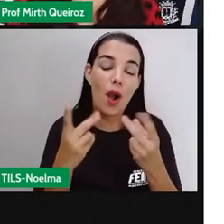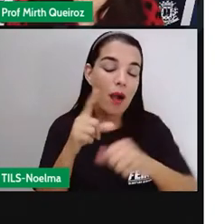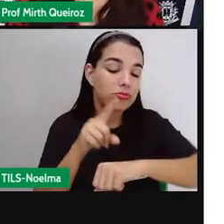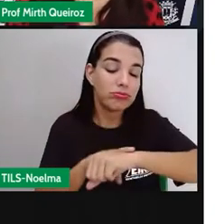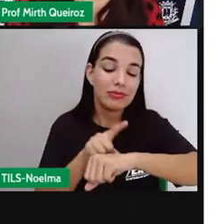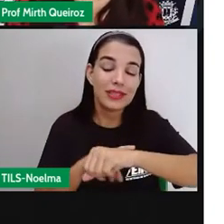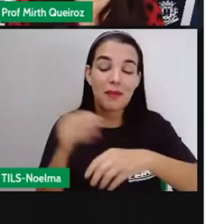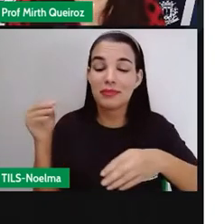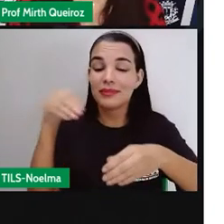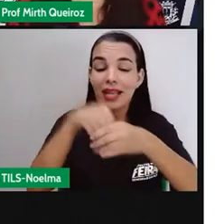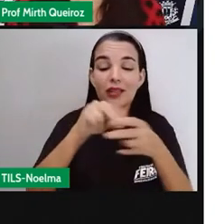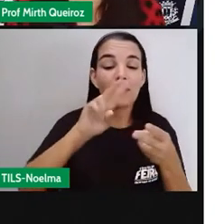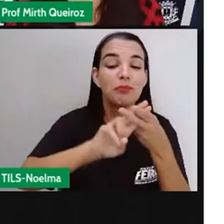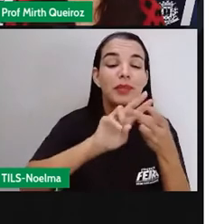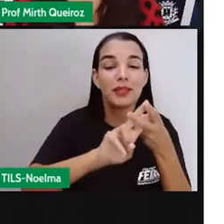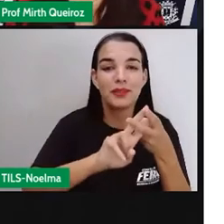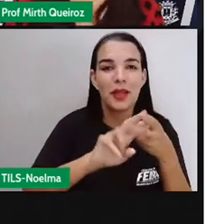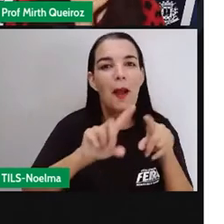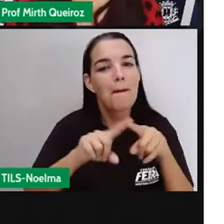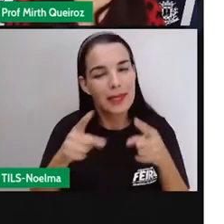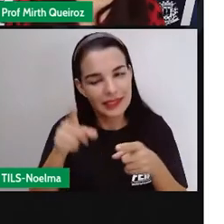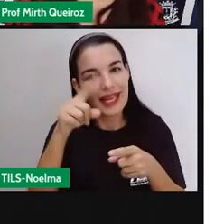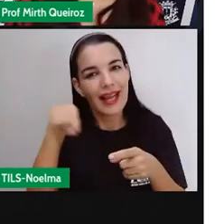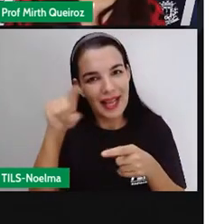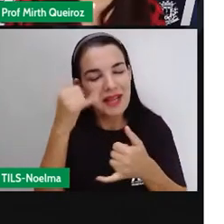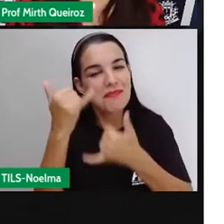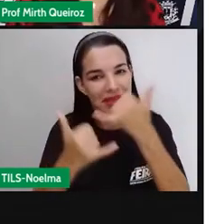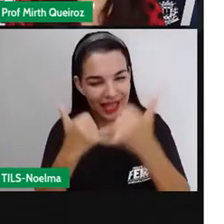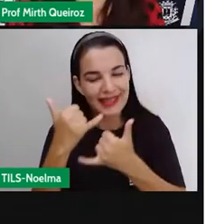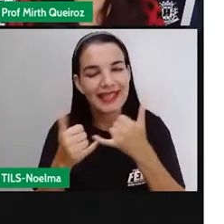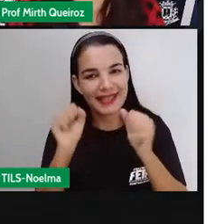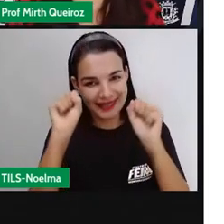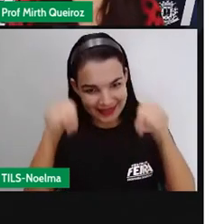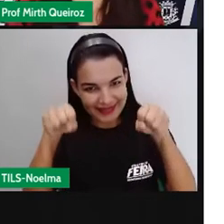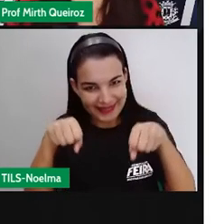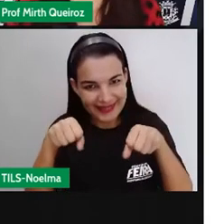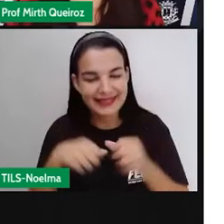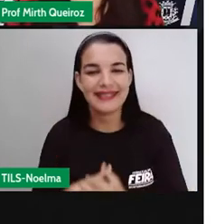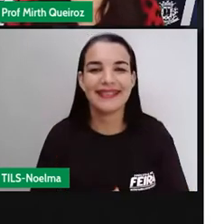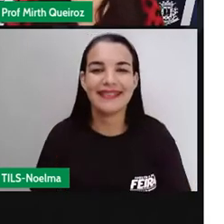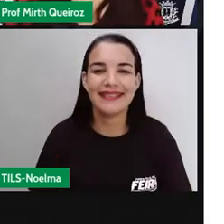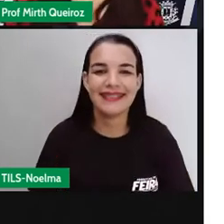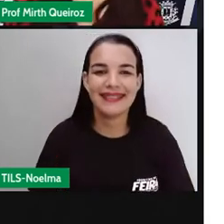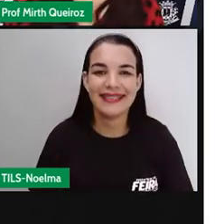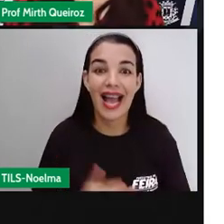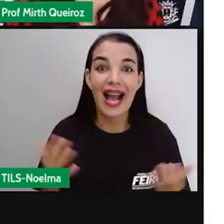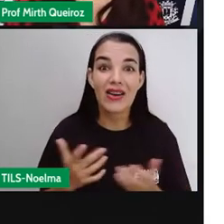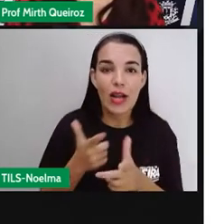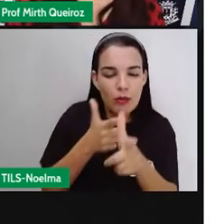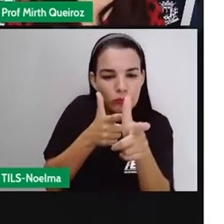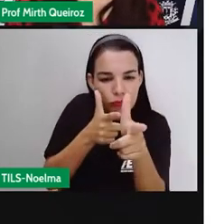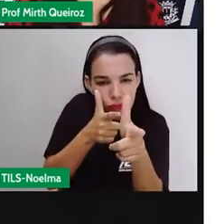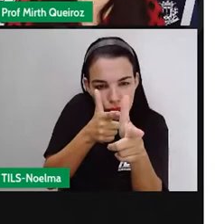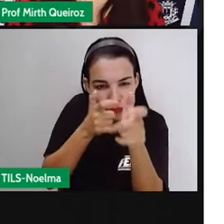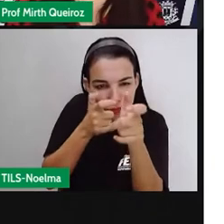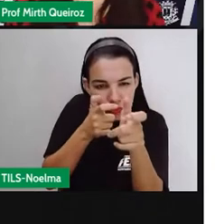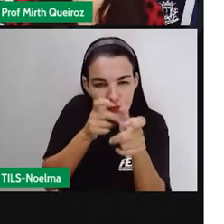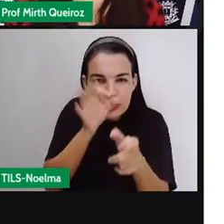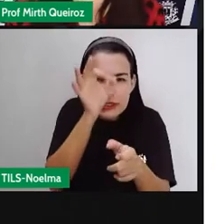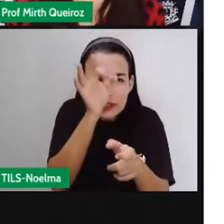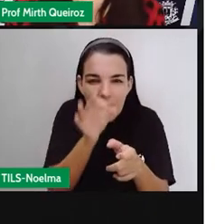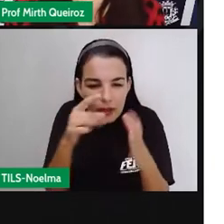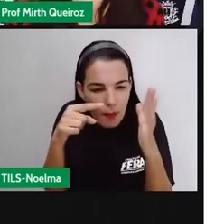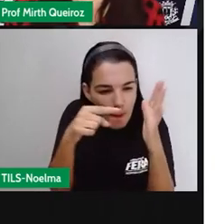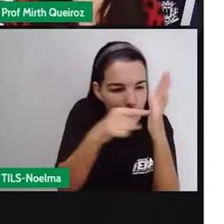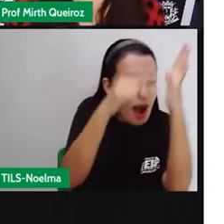ficar dentro dessa cadeia. Mas é um tipo de brincadeira, não é nada sério, viu gente? Tiro ao alvo, né? Onde